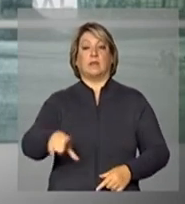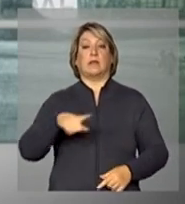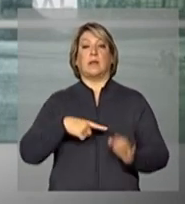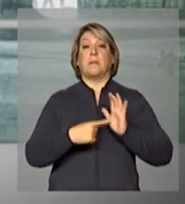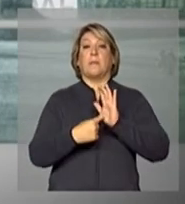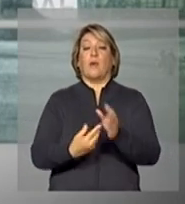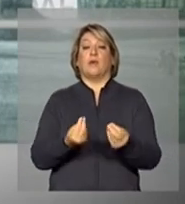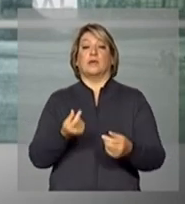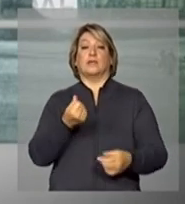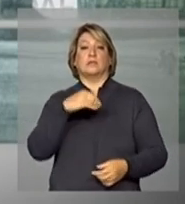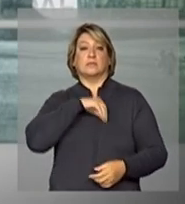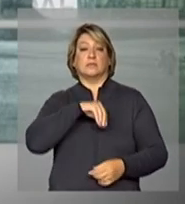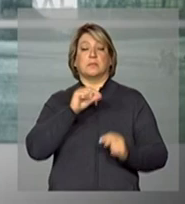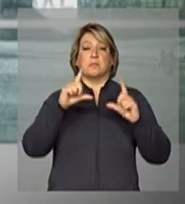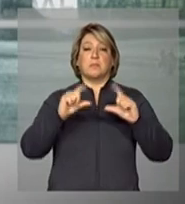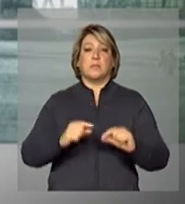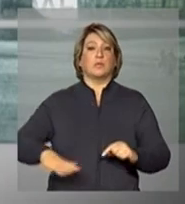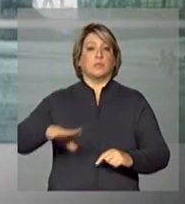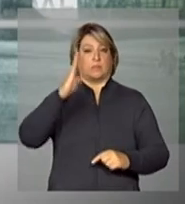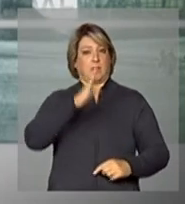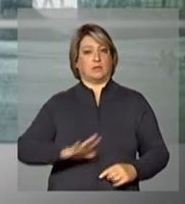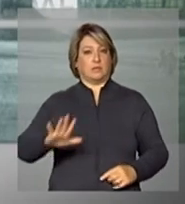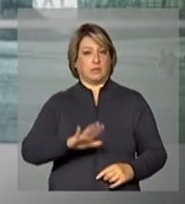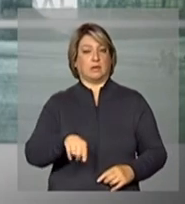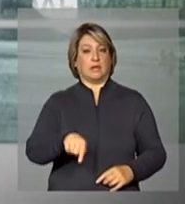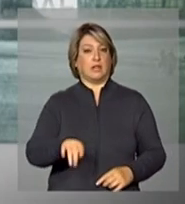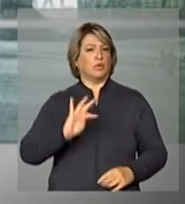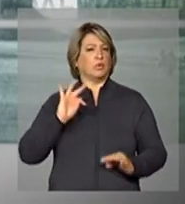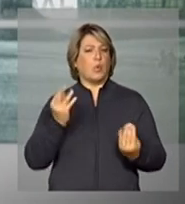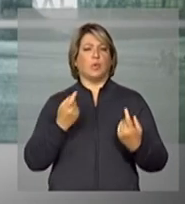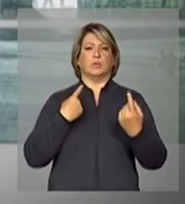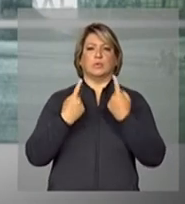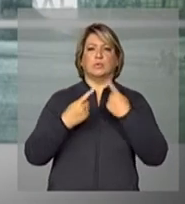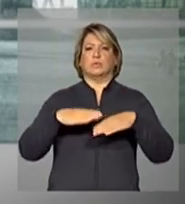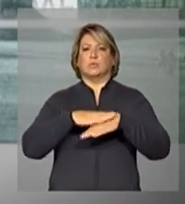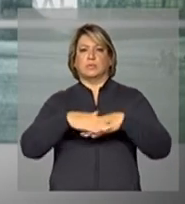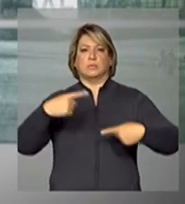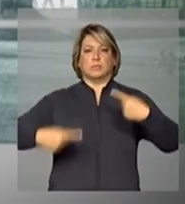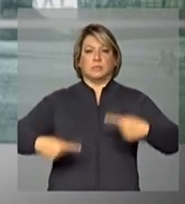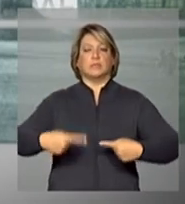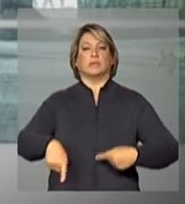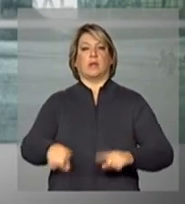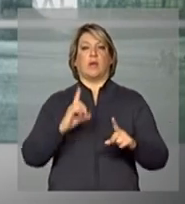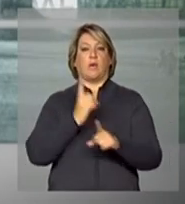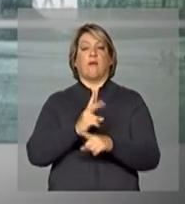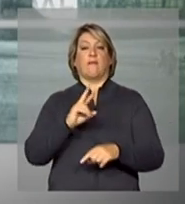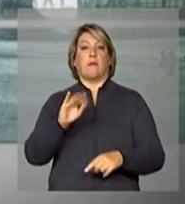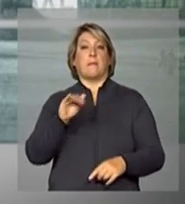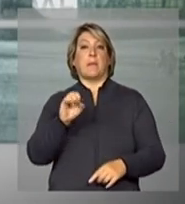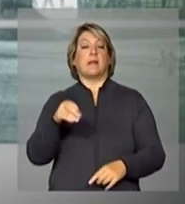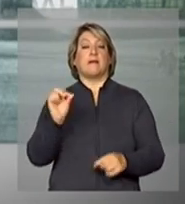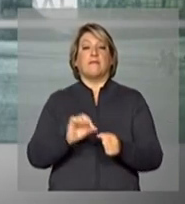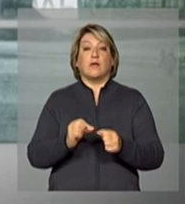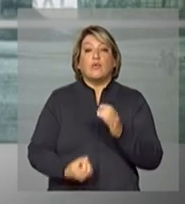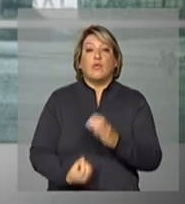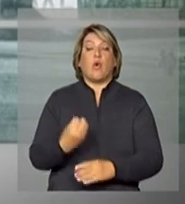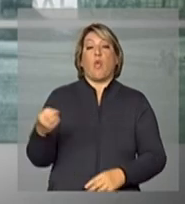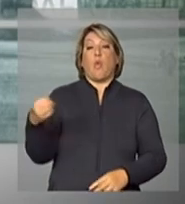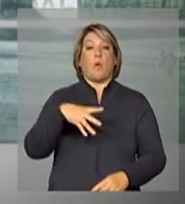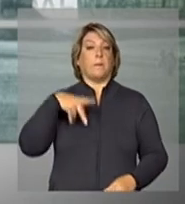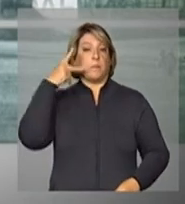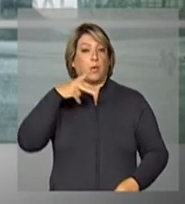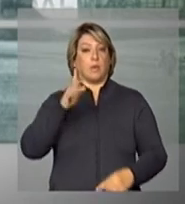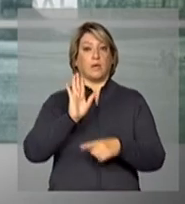renda inferior à média nacional todas as discussões do encontro vão servir de base para a criação de uma nova política